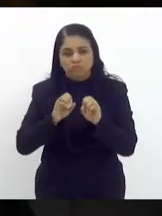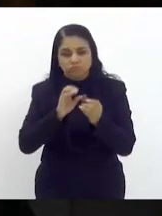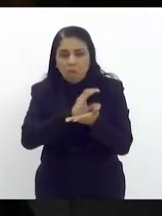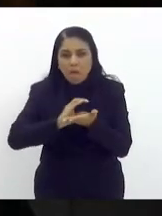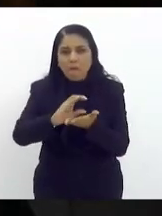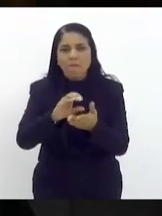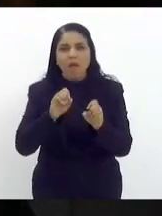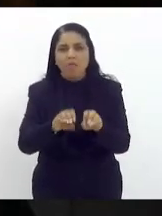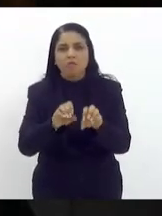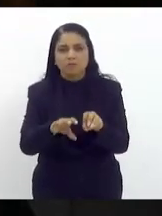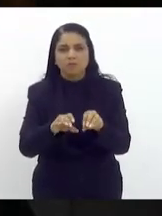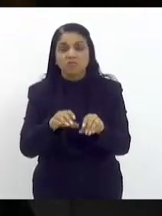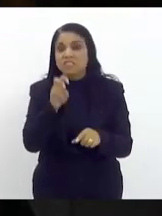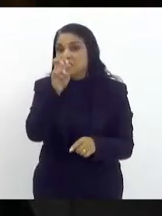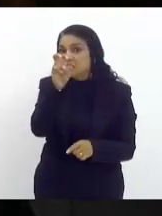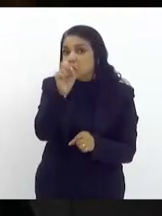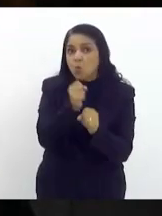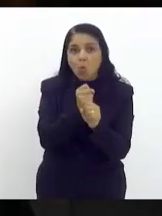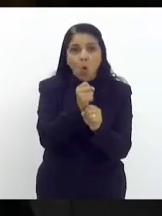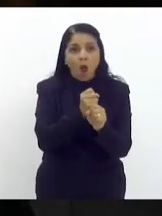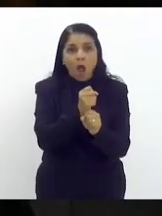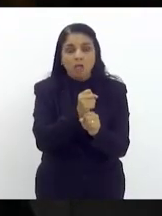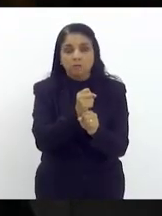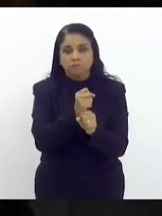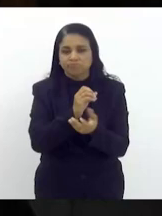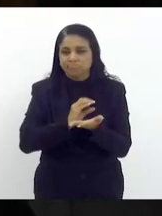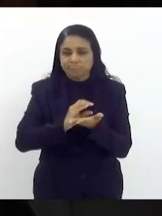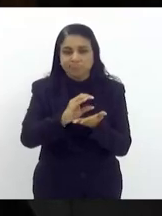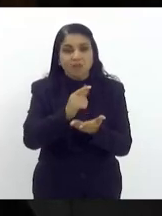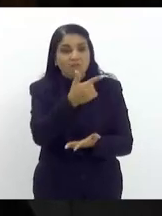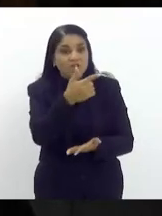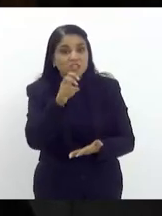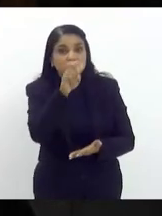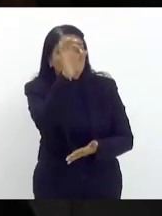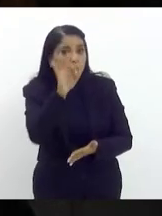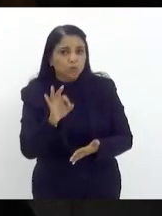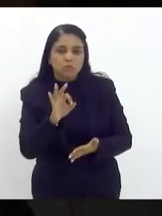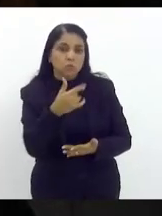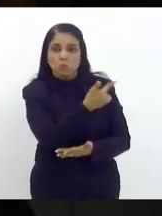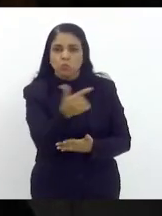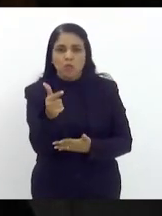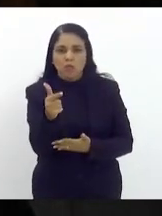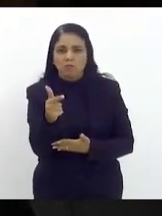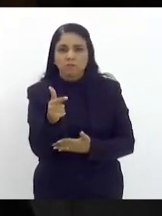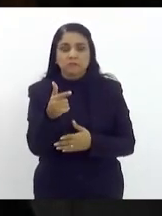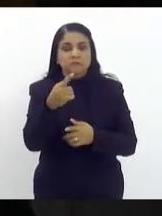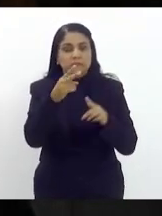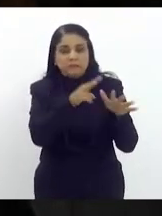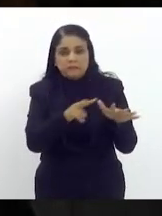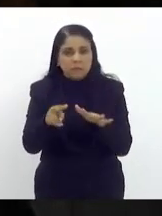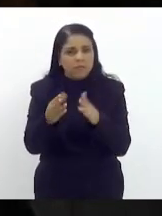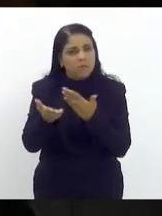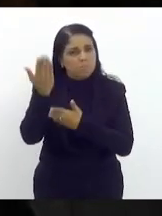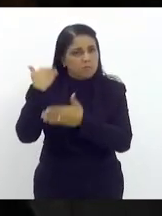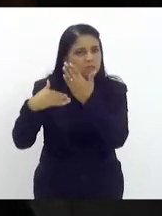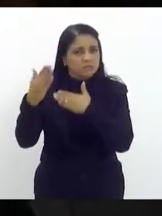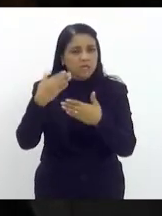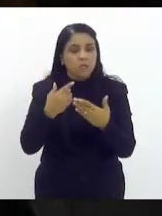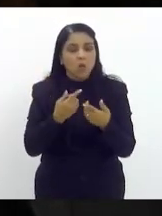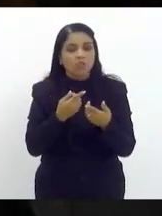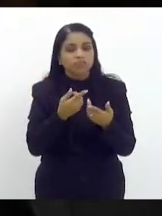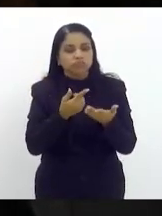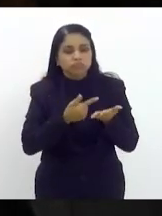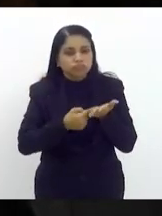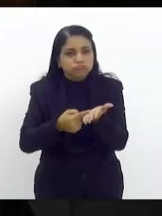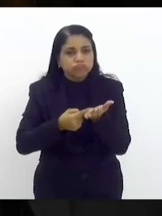sem investir o mínimo constitucional de 25% teve que na semana passada fazer um termo de ajuste de conduta com o ministério